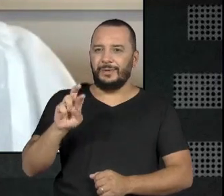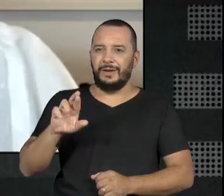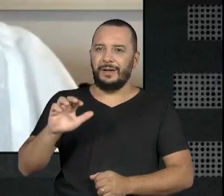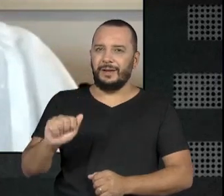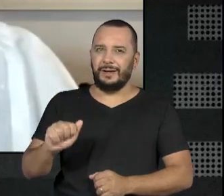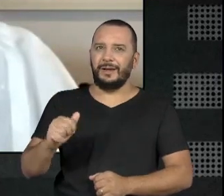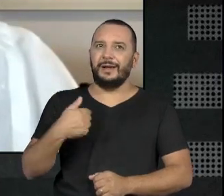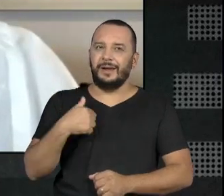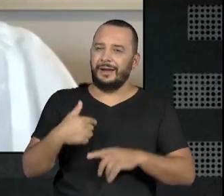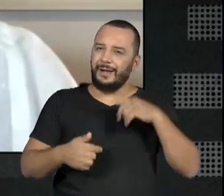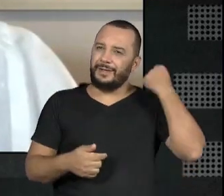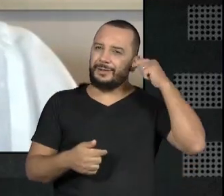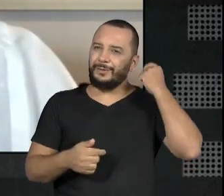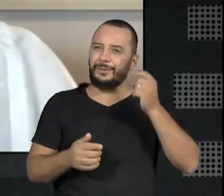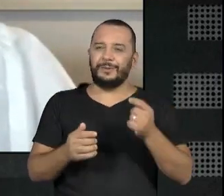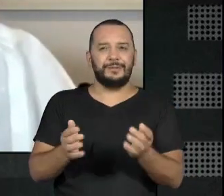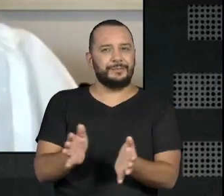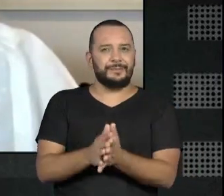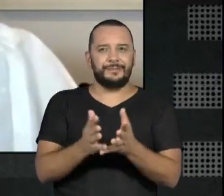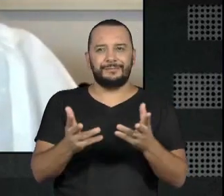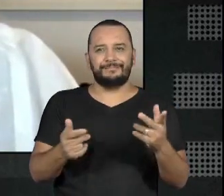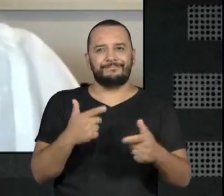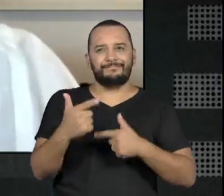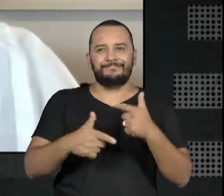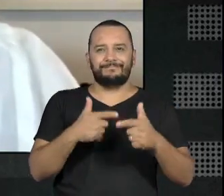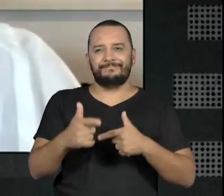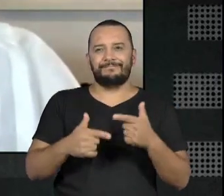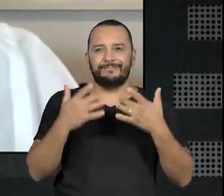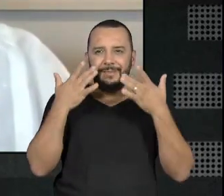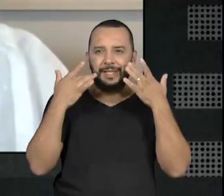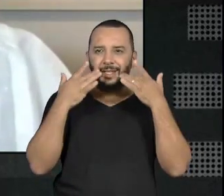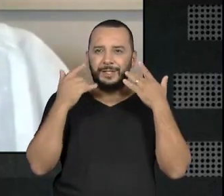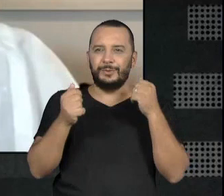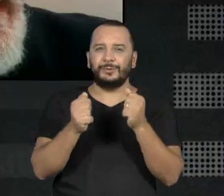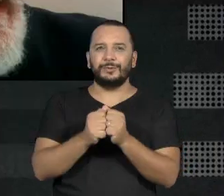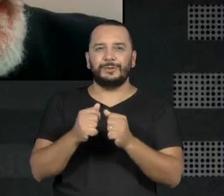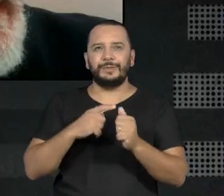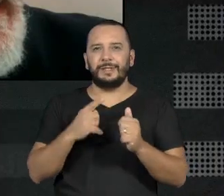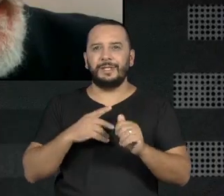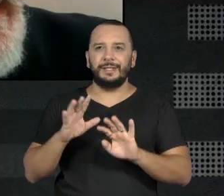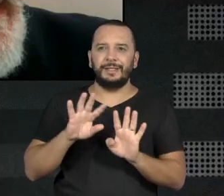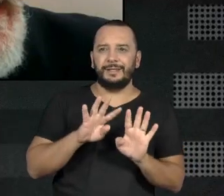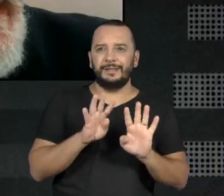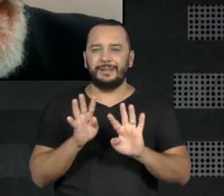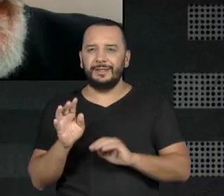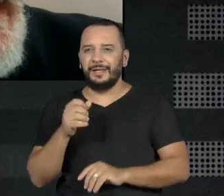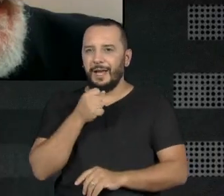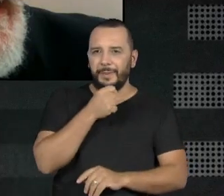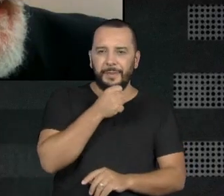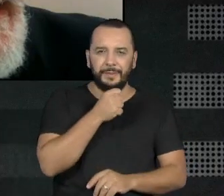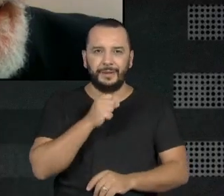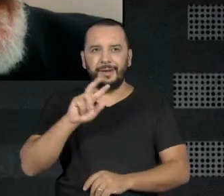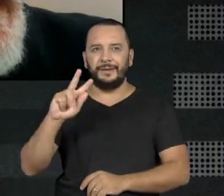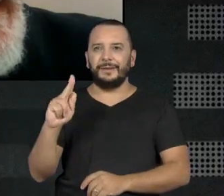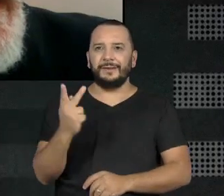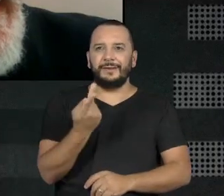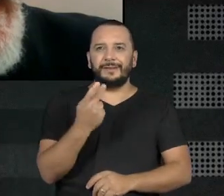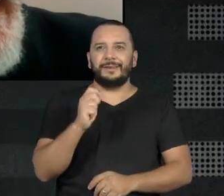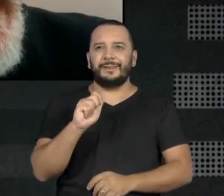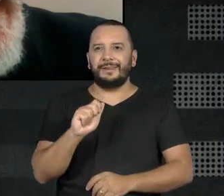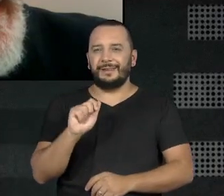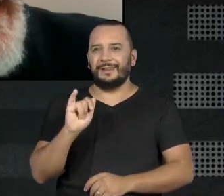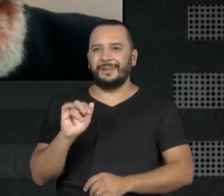oportunidade de trabalhar no palco. Em um musical chamado Ré, que